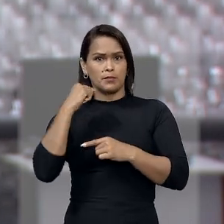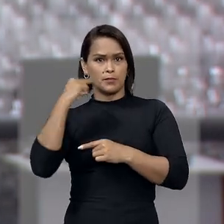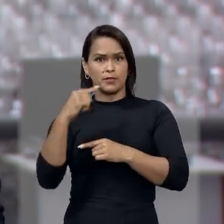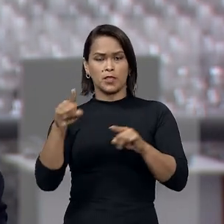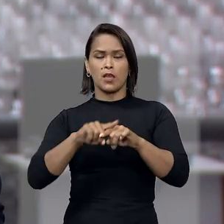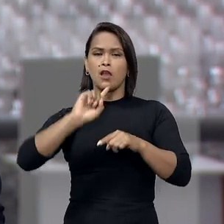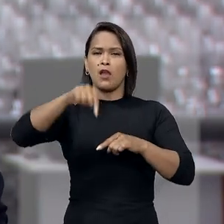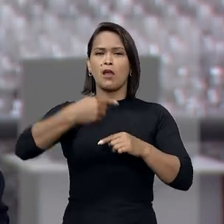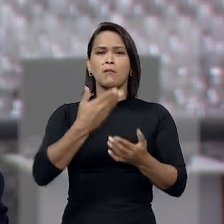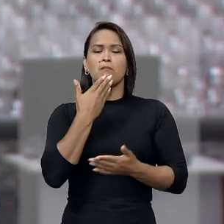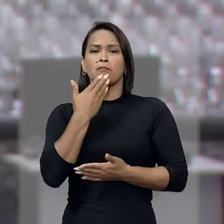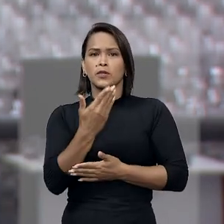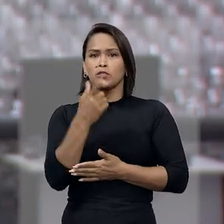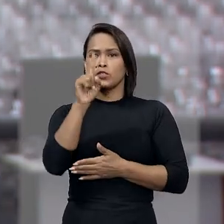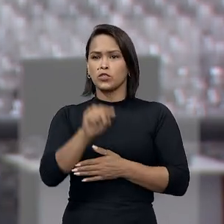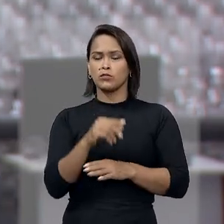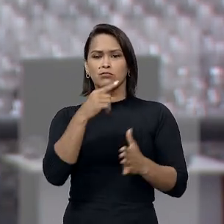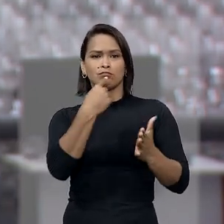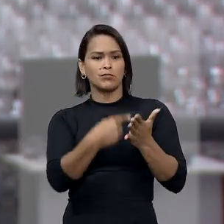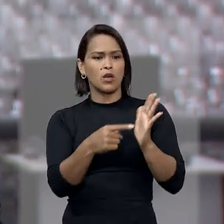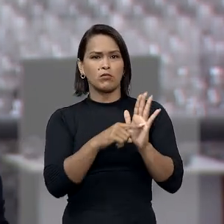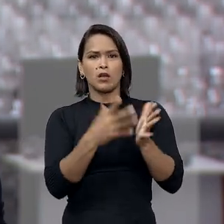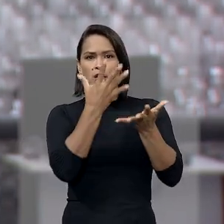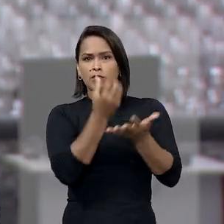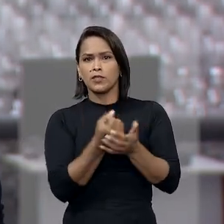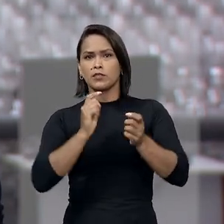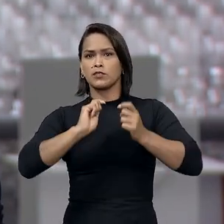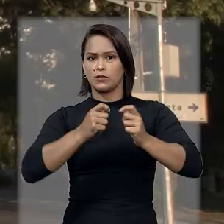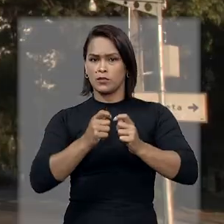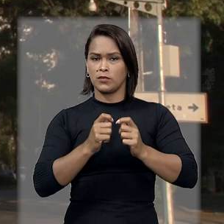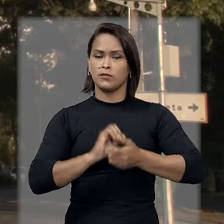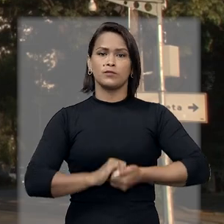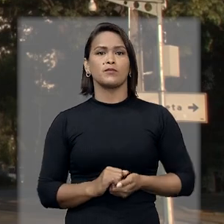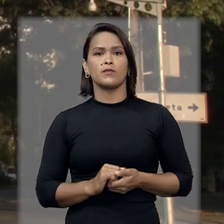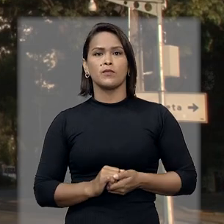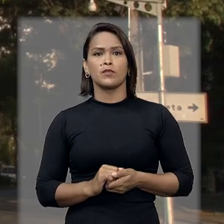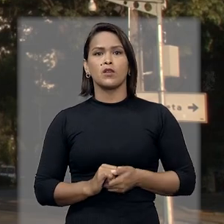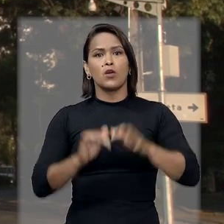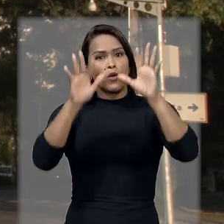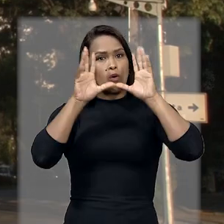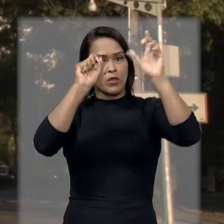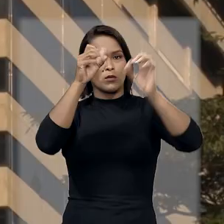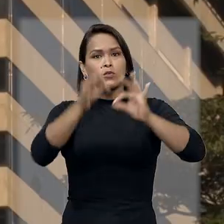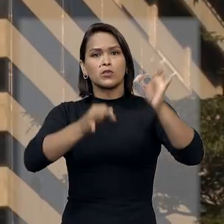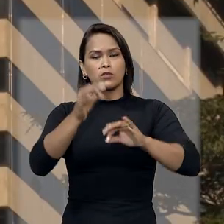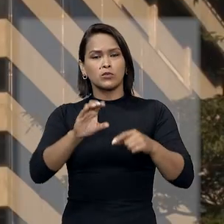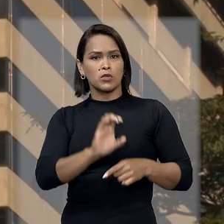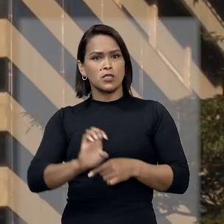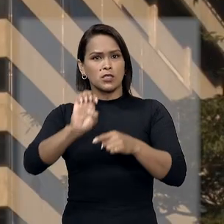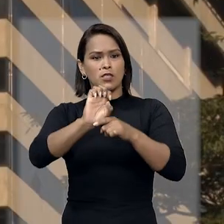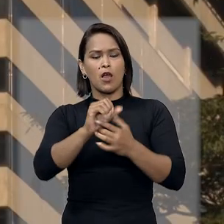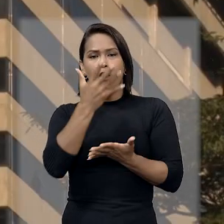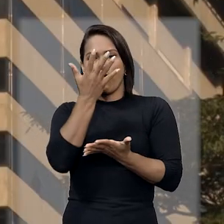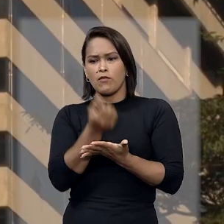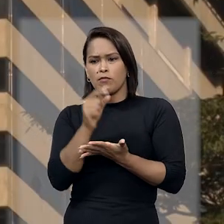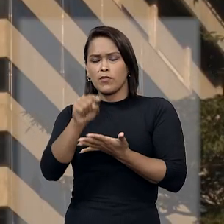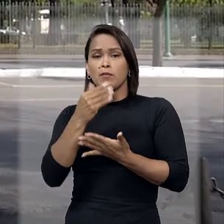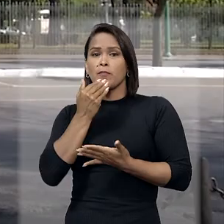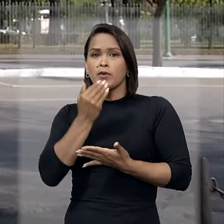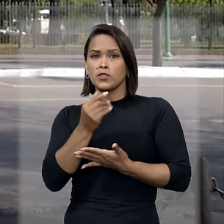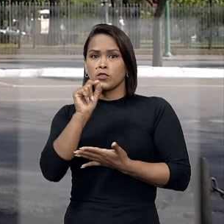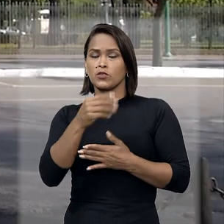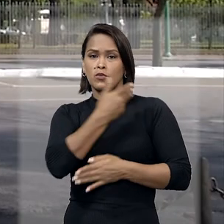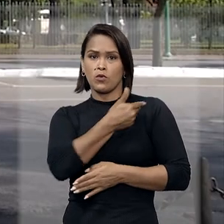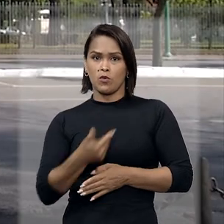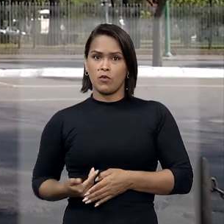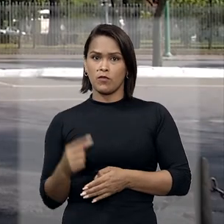após a solicitação ser negada na via administrativa. O Tribunal de Justiça Estadual foi favorável ao pedido. O